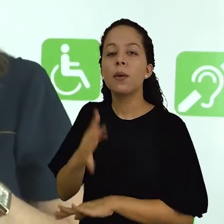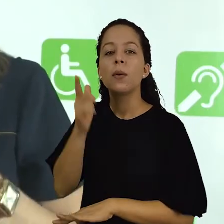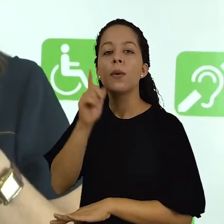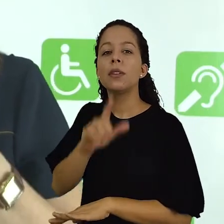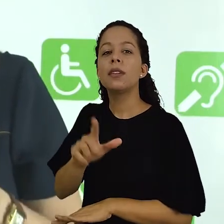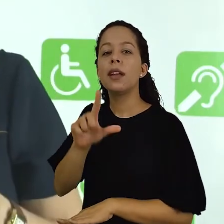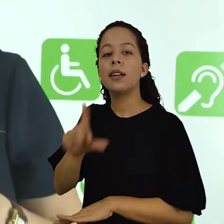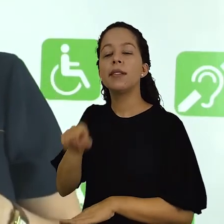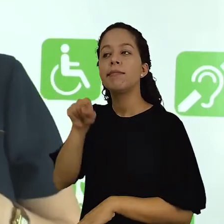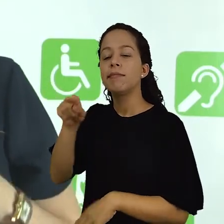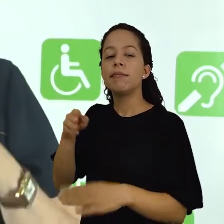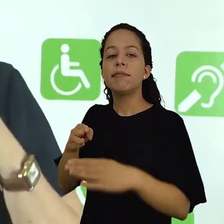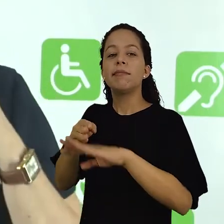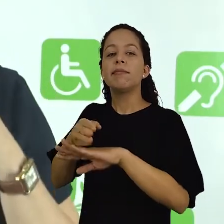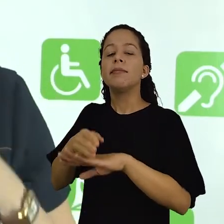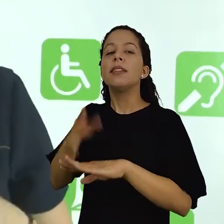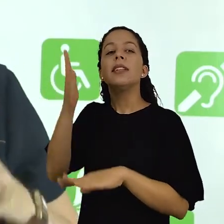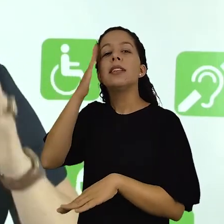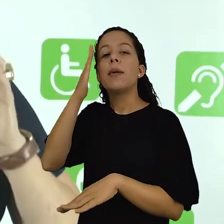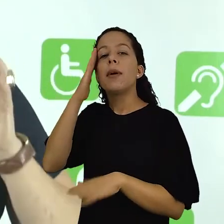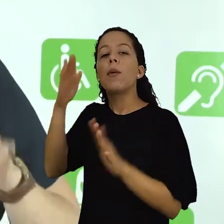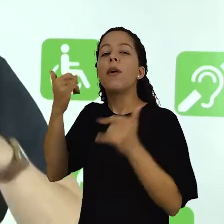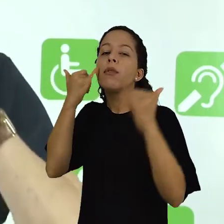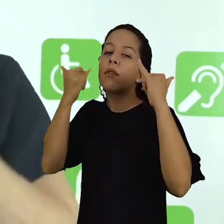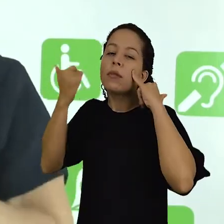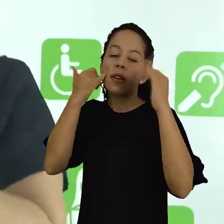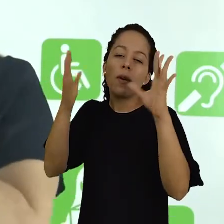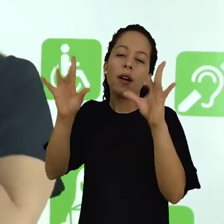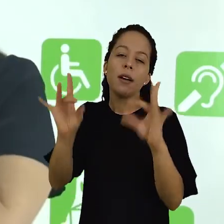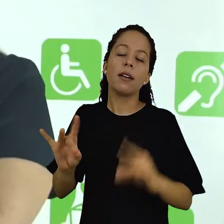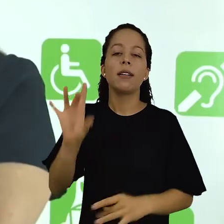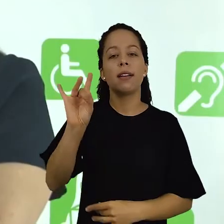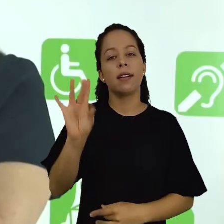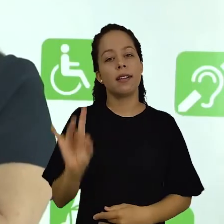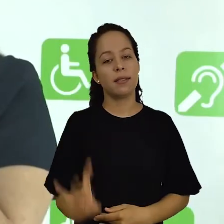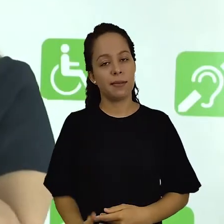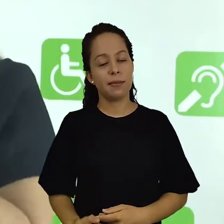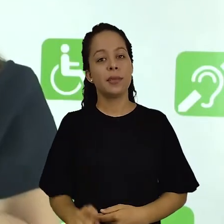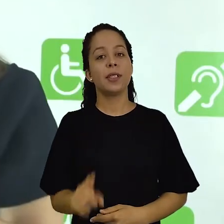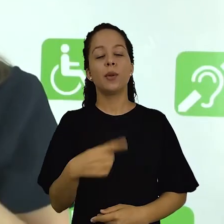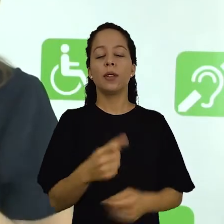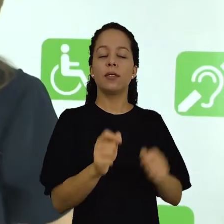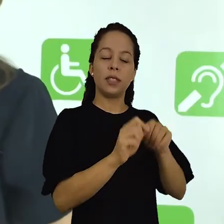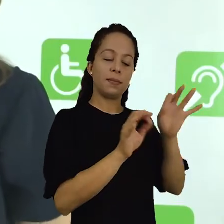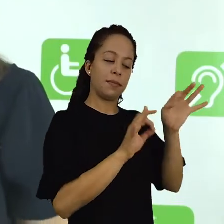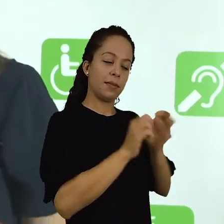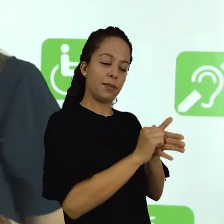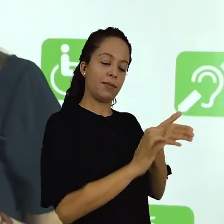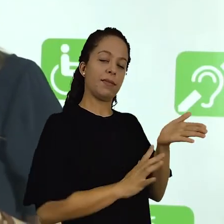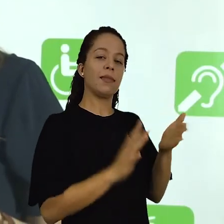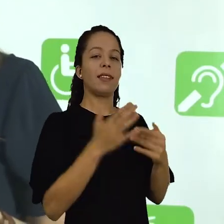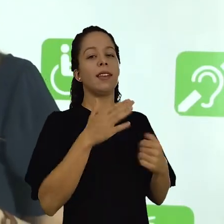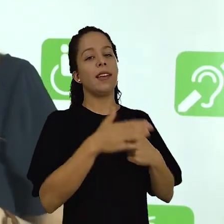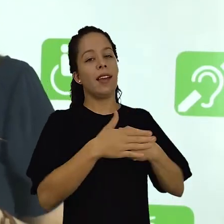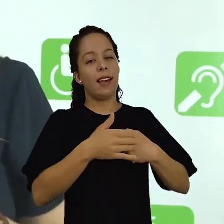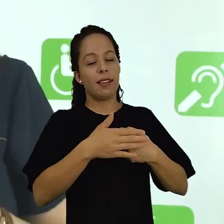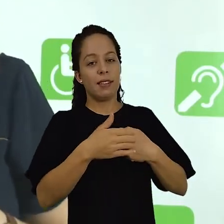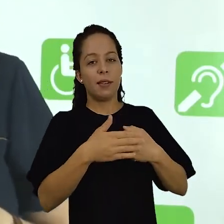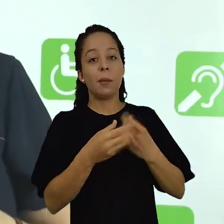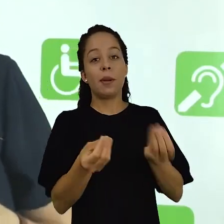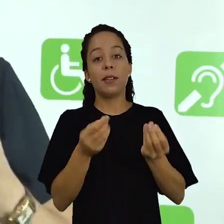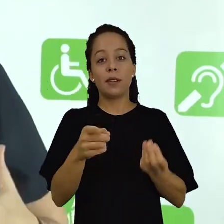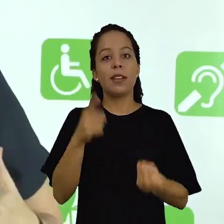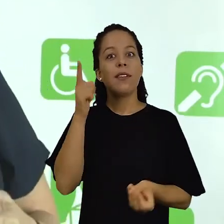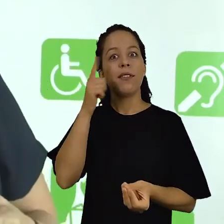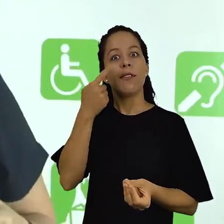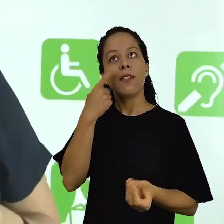e vocês terão acesso a informações sobre cada um deles detalhadamente e também uma atividade que foi escolhida com